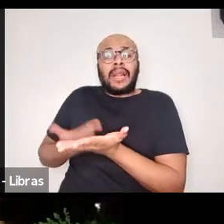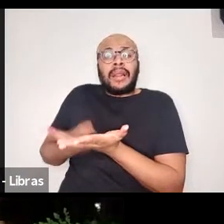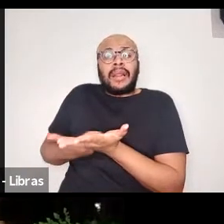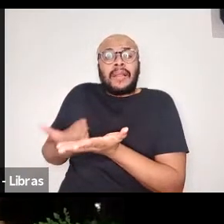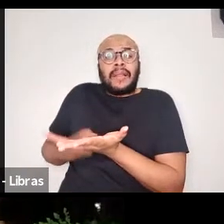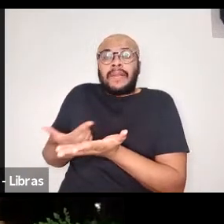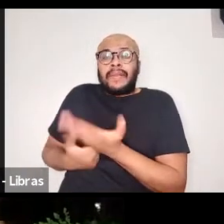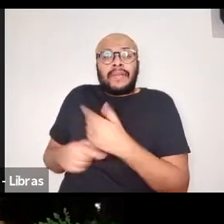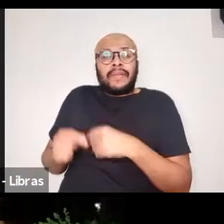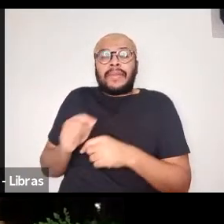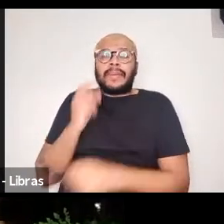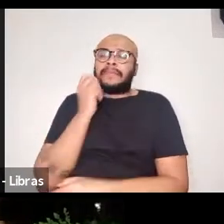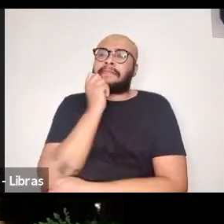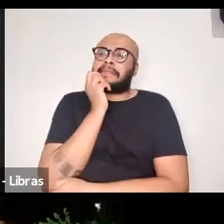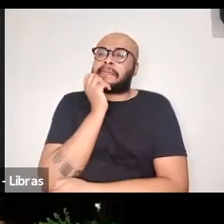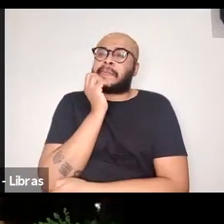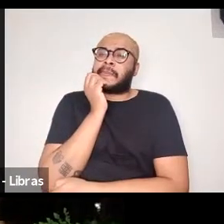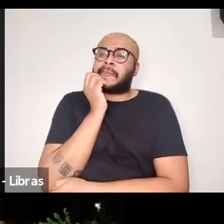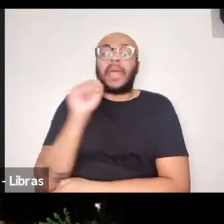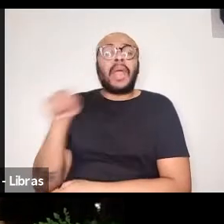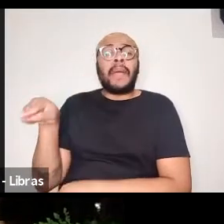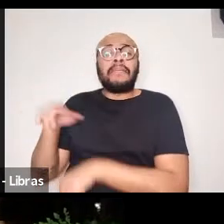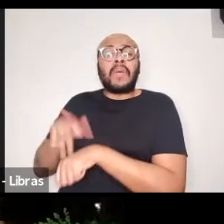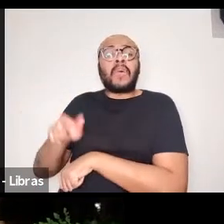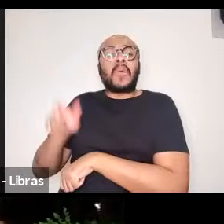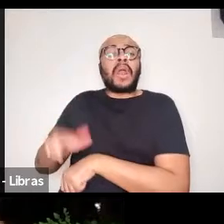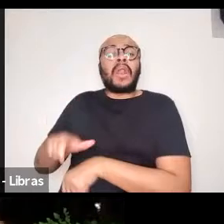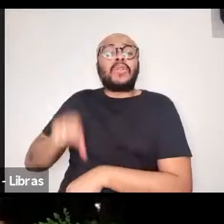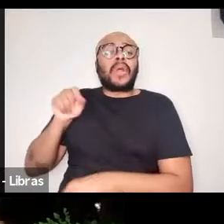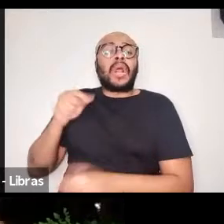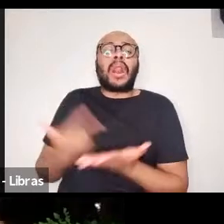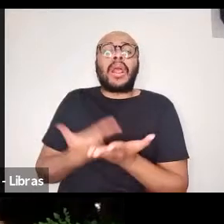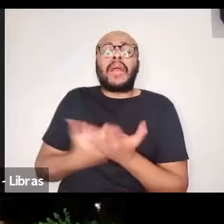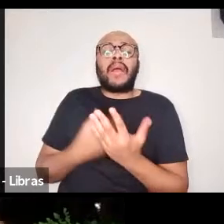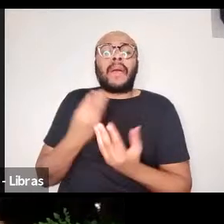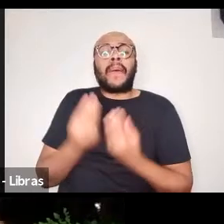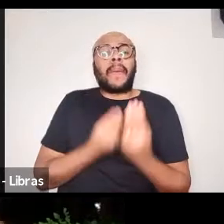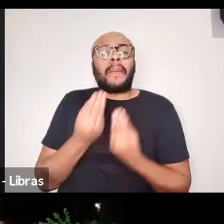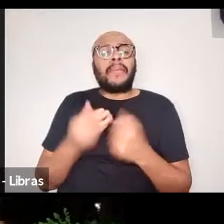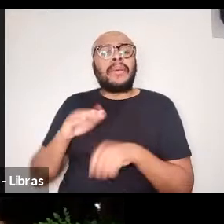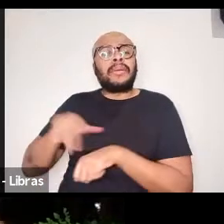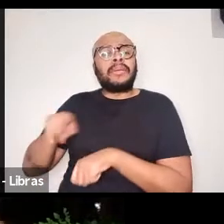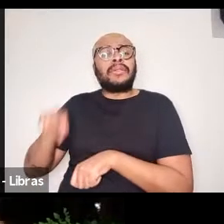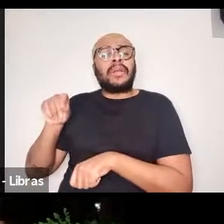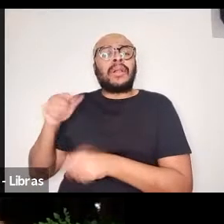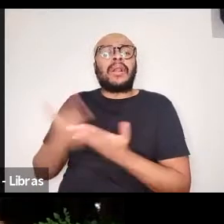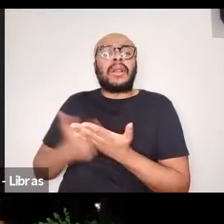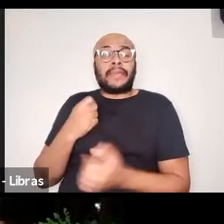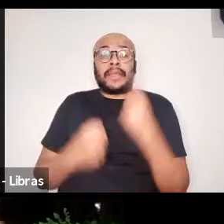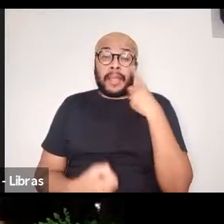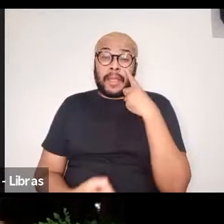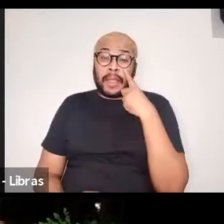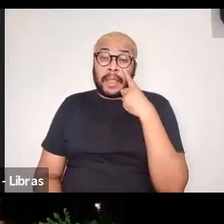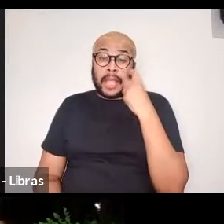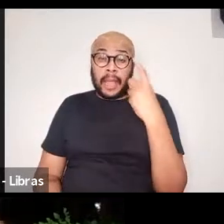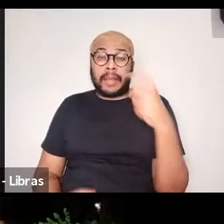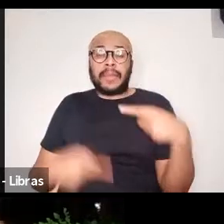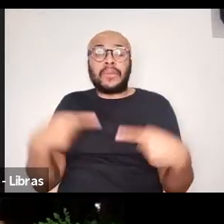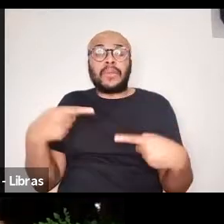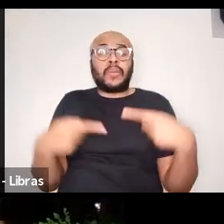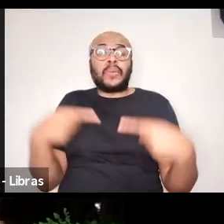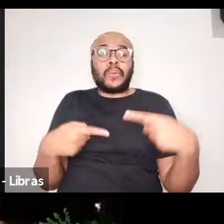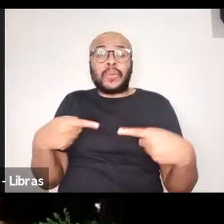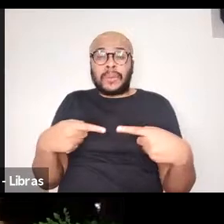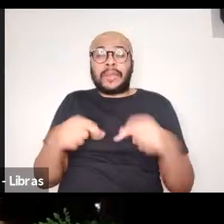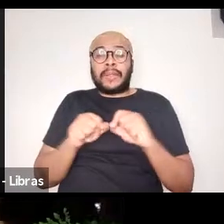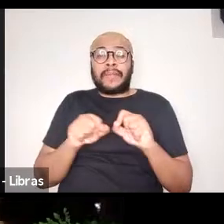se escolhe um livro? Ele escolhe livros que são interessantes para a discussão que ele está